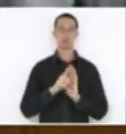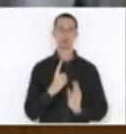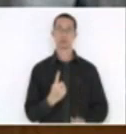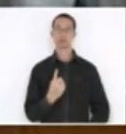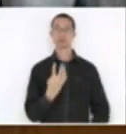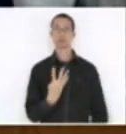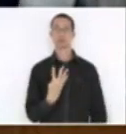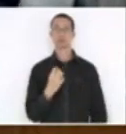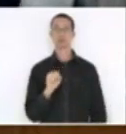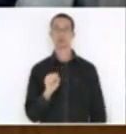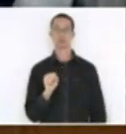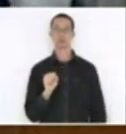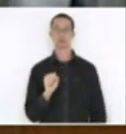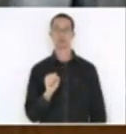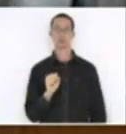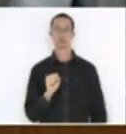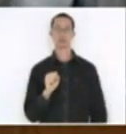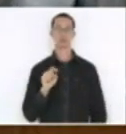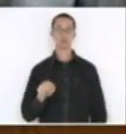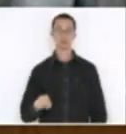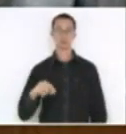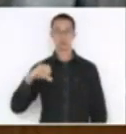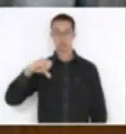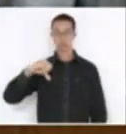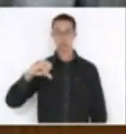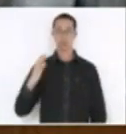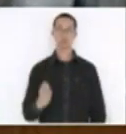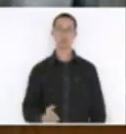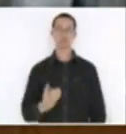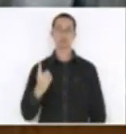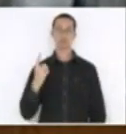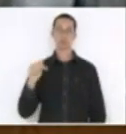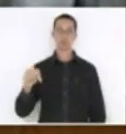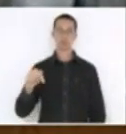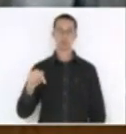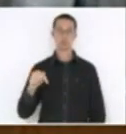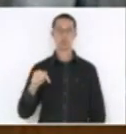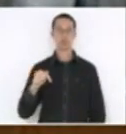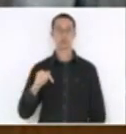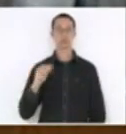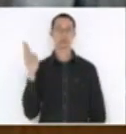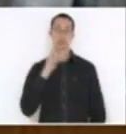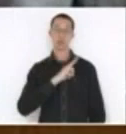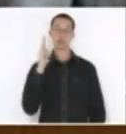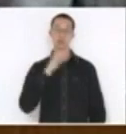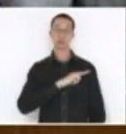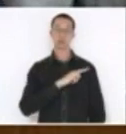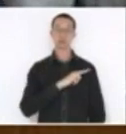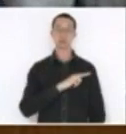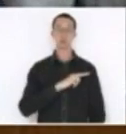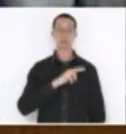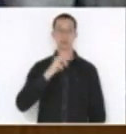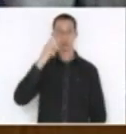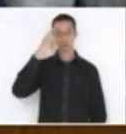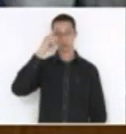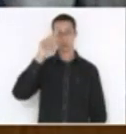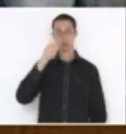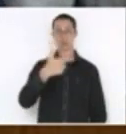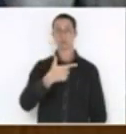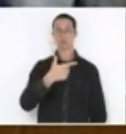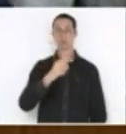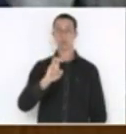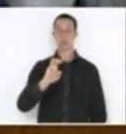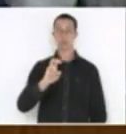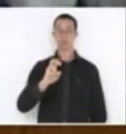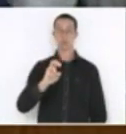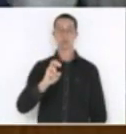.9 de 2017, que é de urgência e que vence no dia 25, que autoriza o Poder